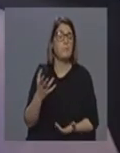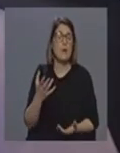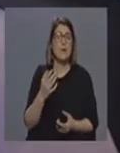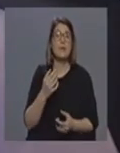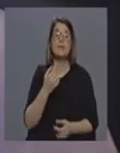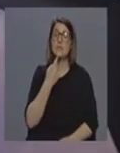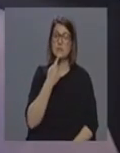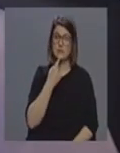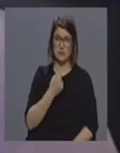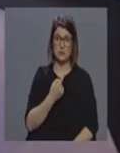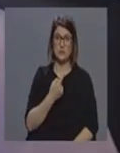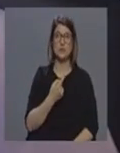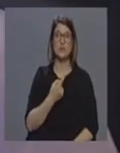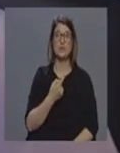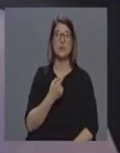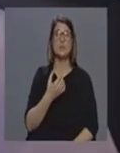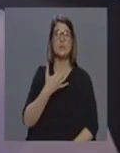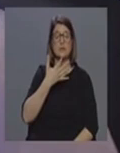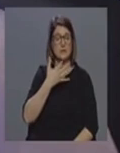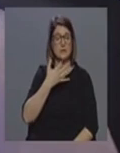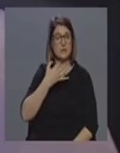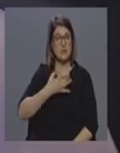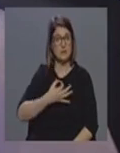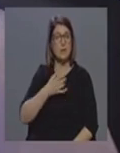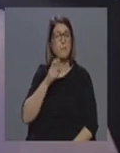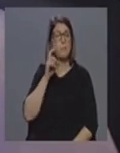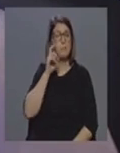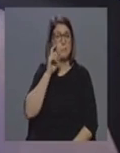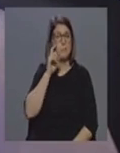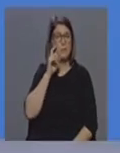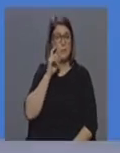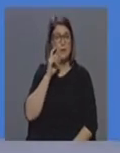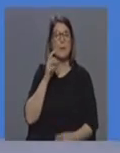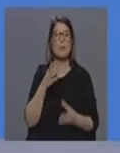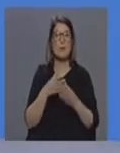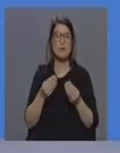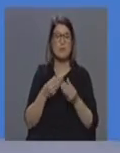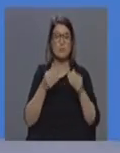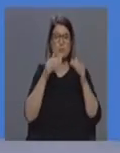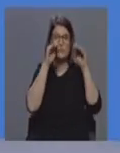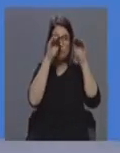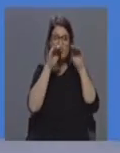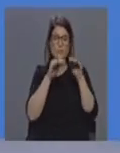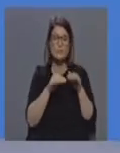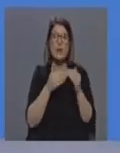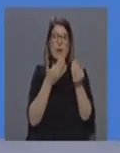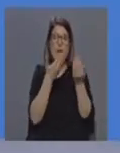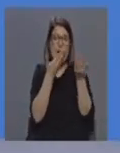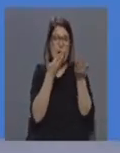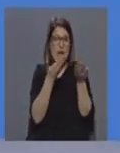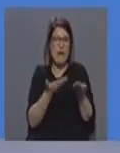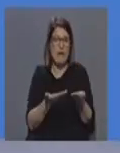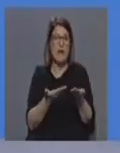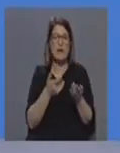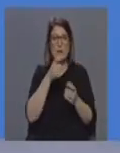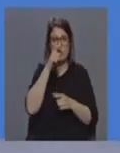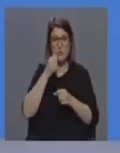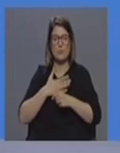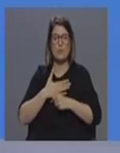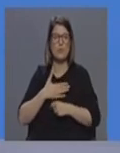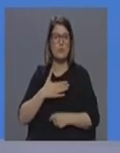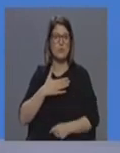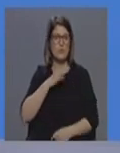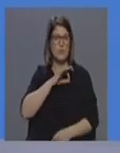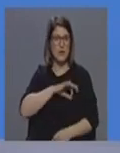que estamos a garantir que os nossos estoques estejam disponíveis e que todos os profissionais